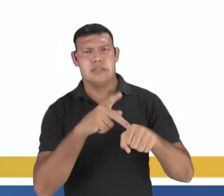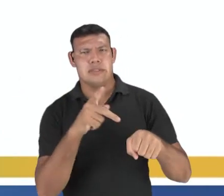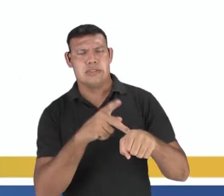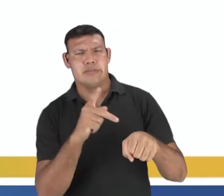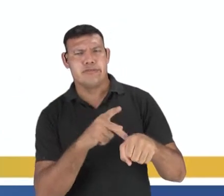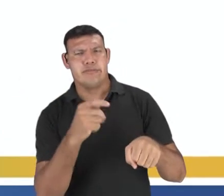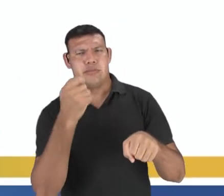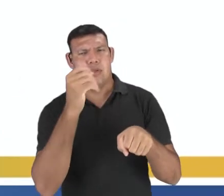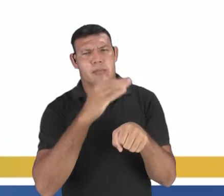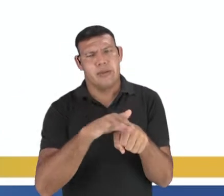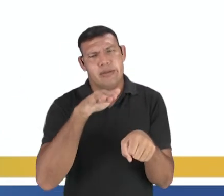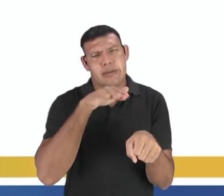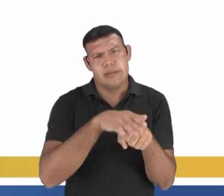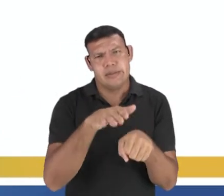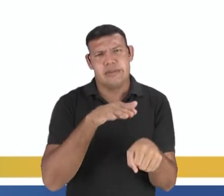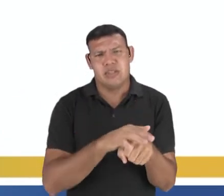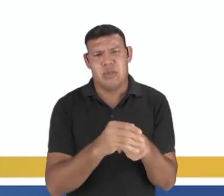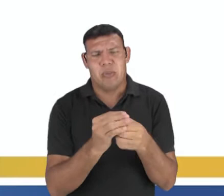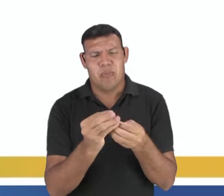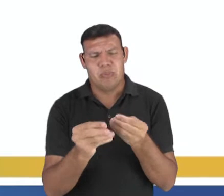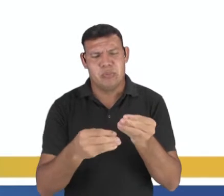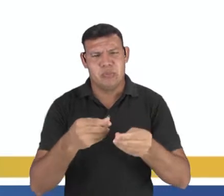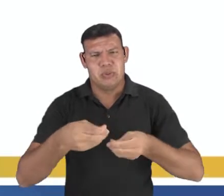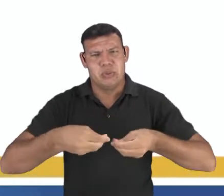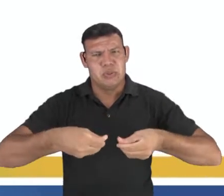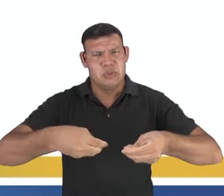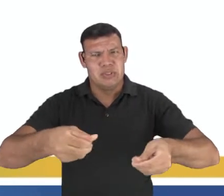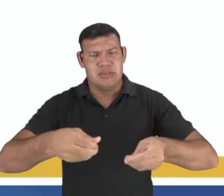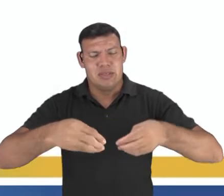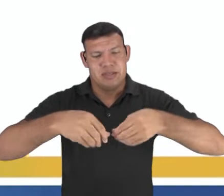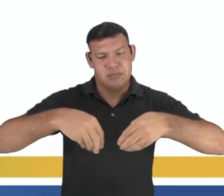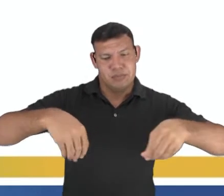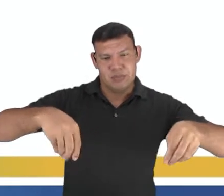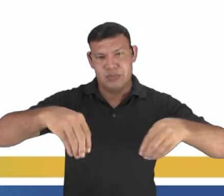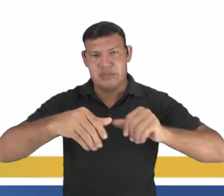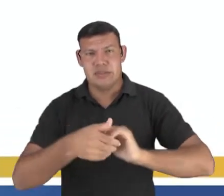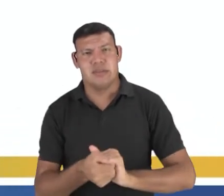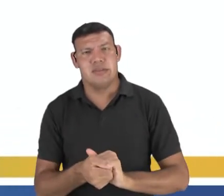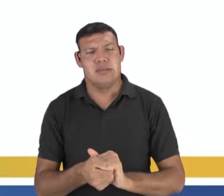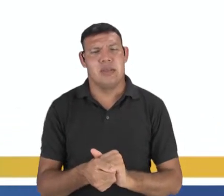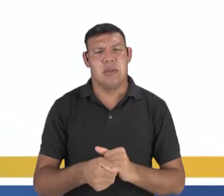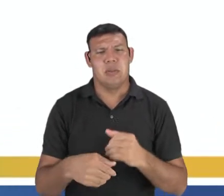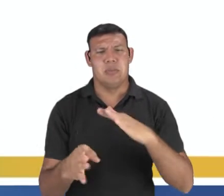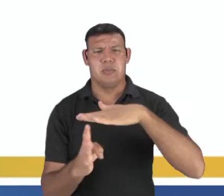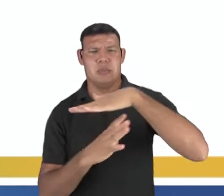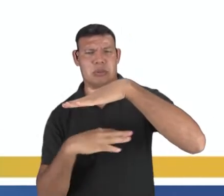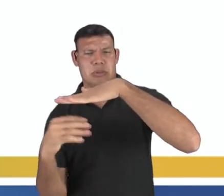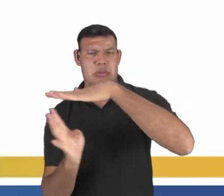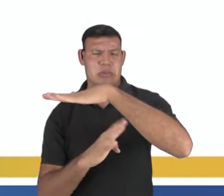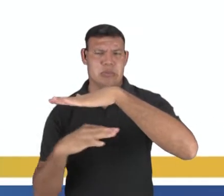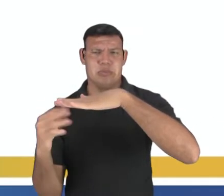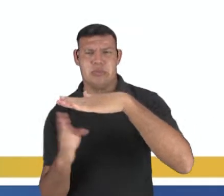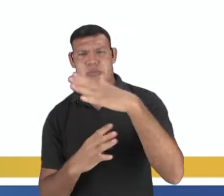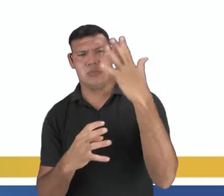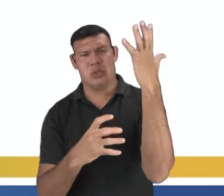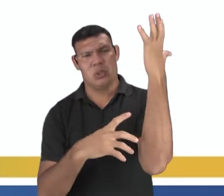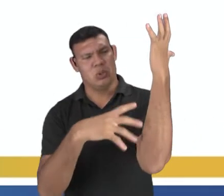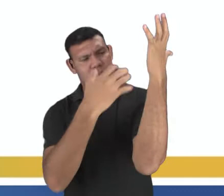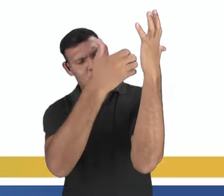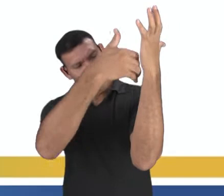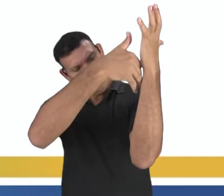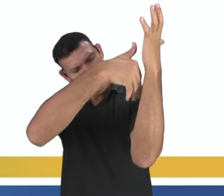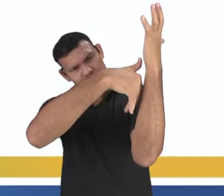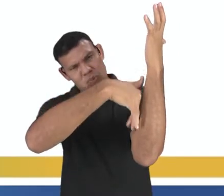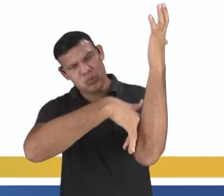detinham mais que barro, tonalidades diferentes de areia, musgo, ceras de plantas e uma